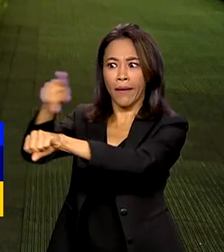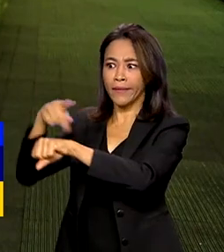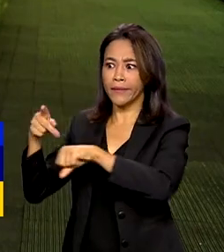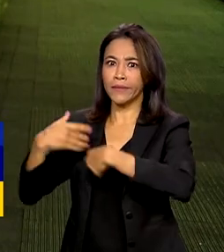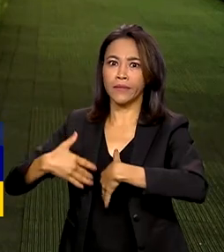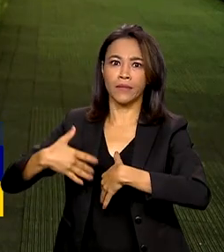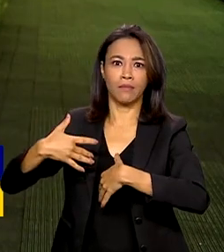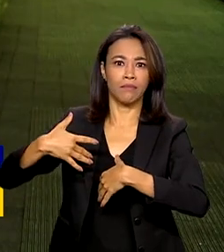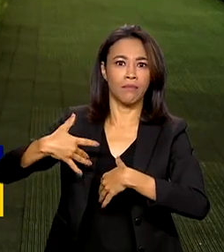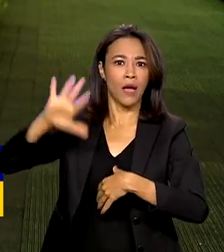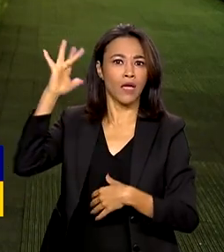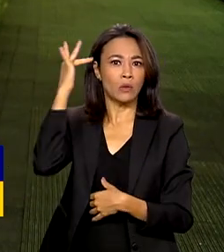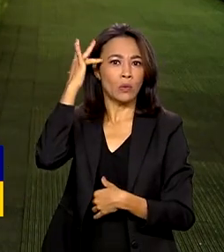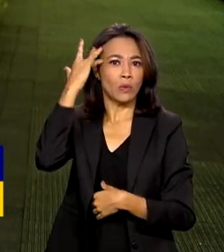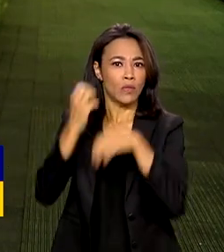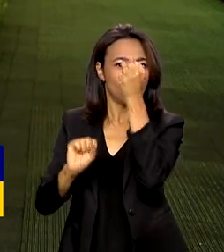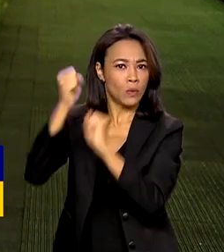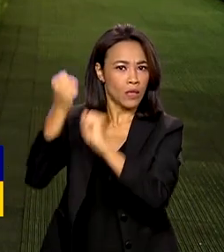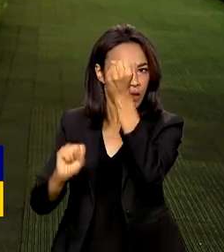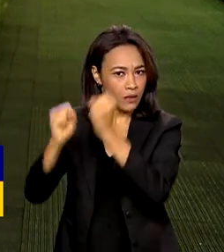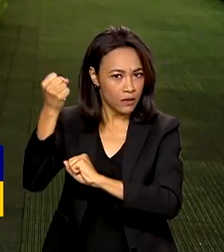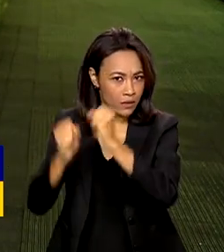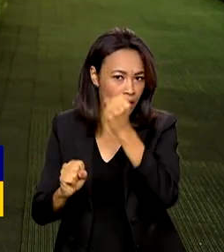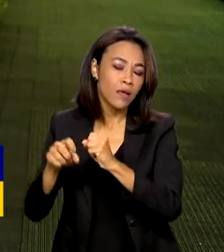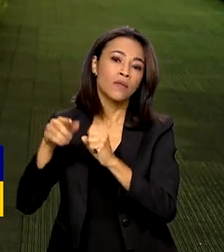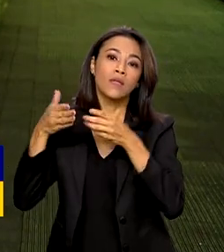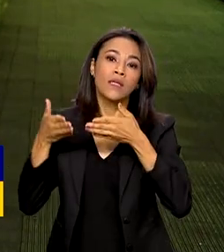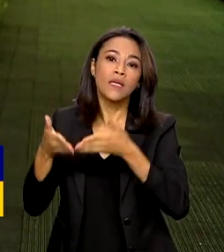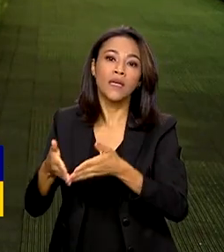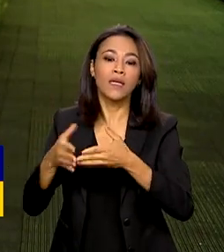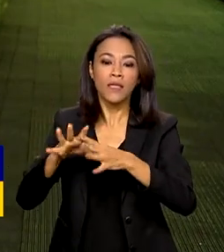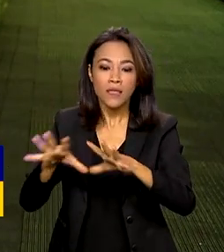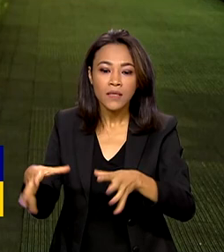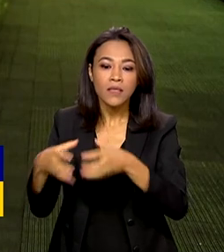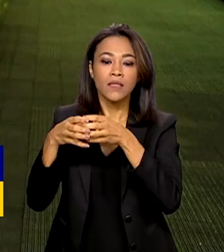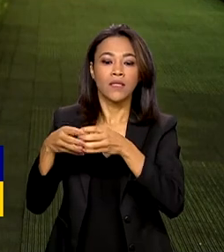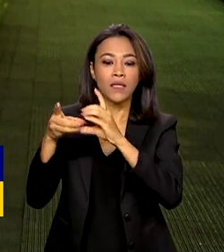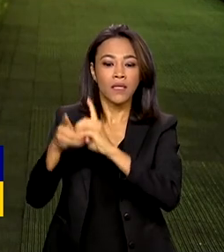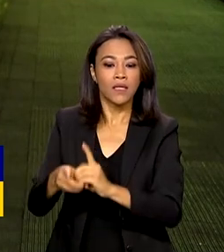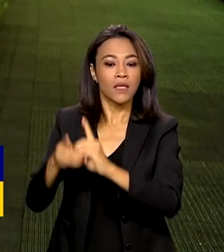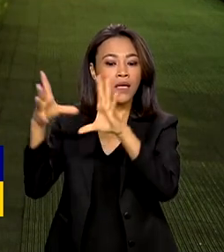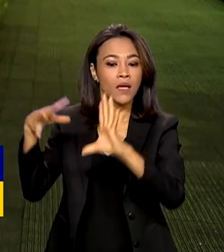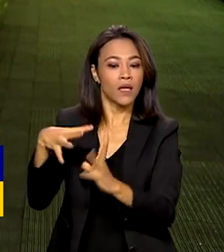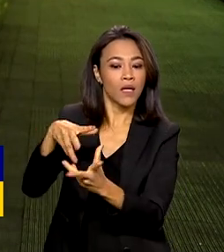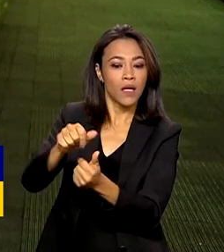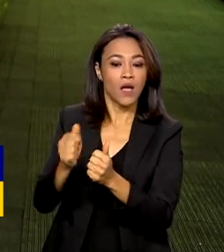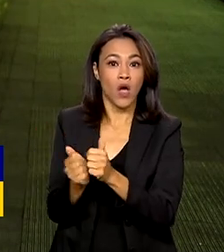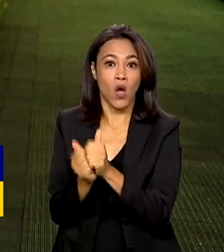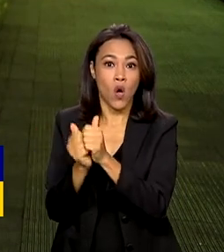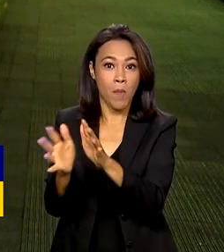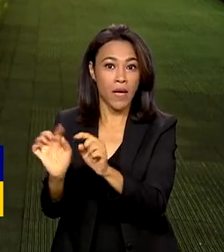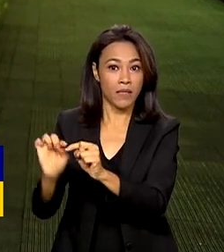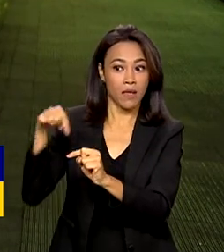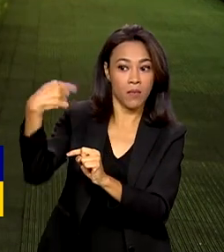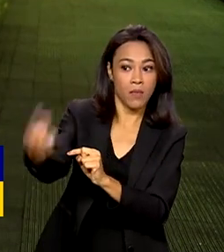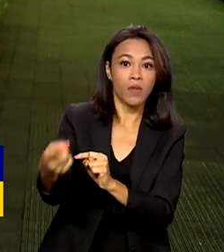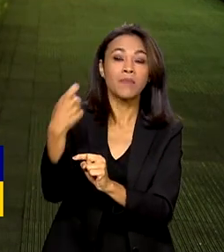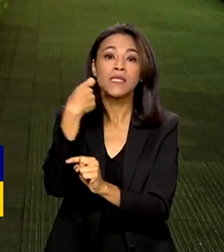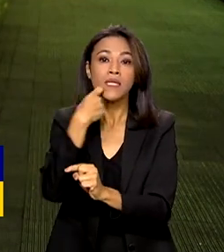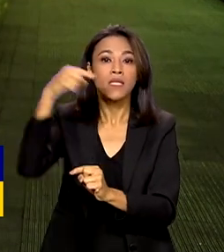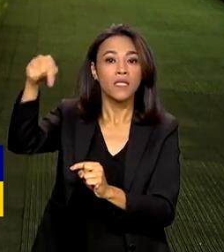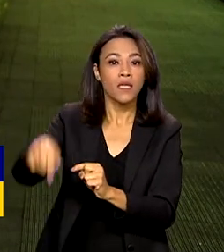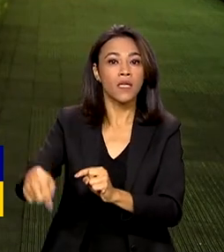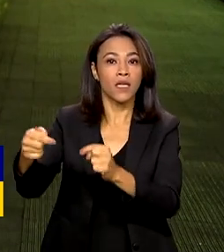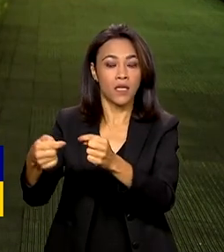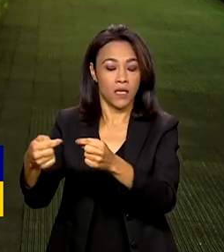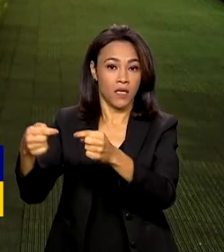industrializados entre aqueles classificados como democráticos do mundo, começa na próxima sexta-feira aqui em Hiroshima.